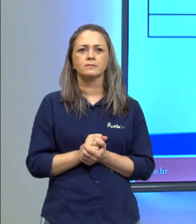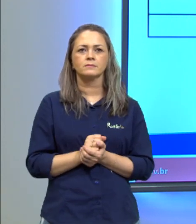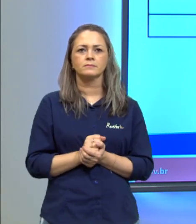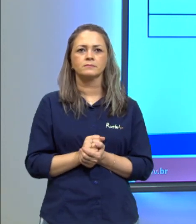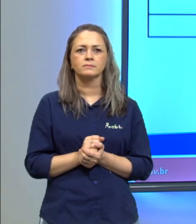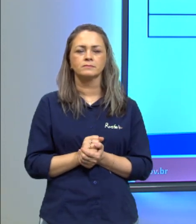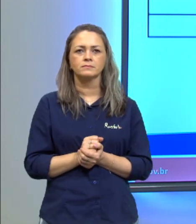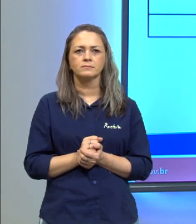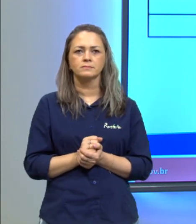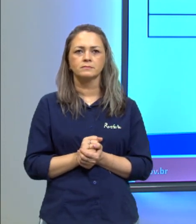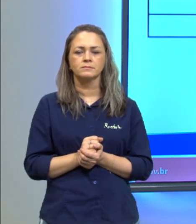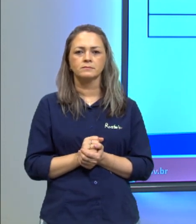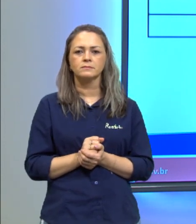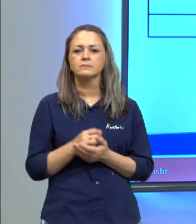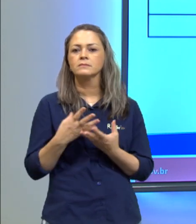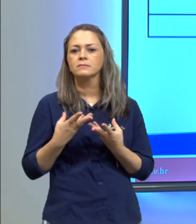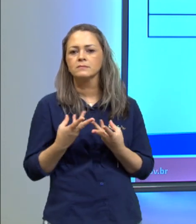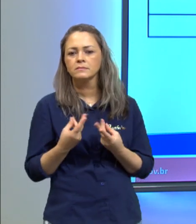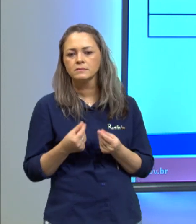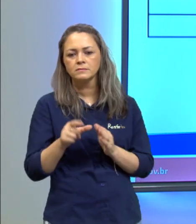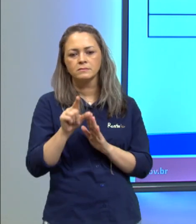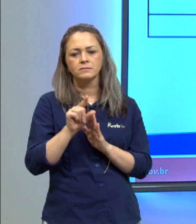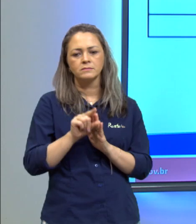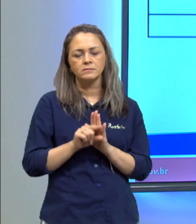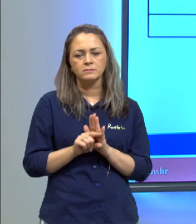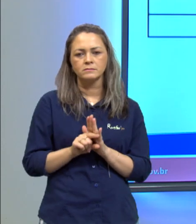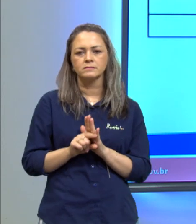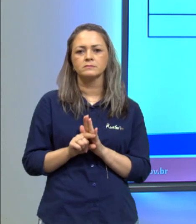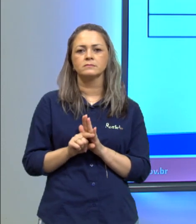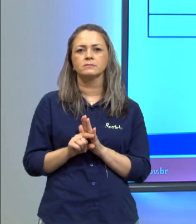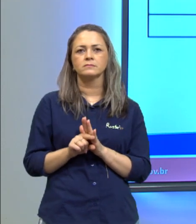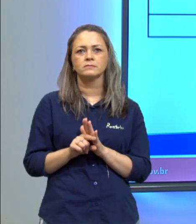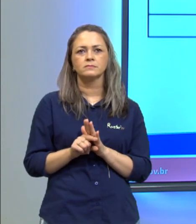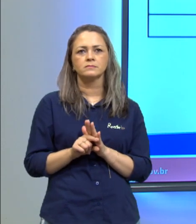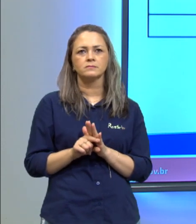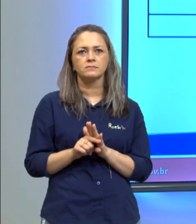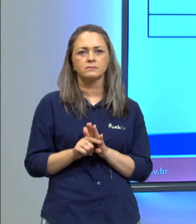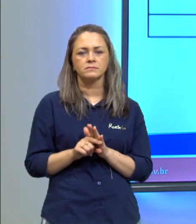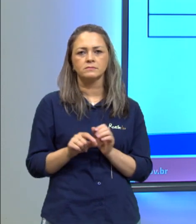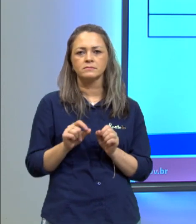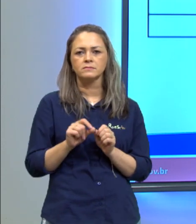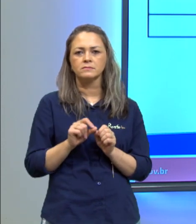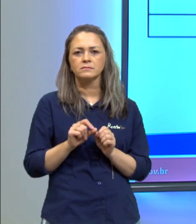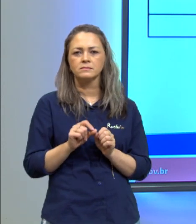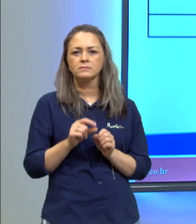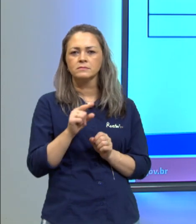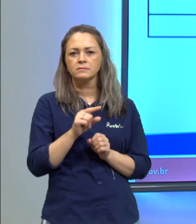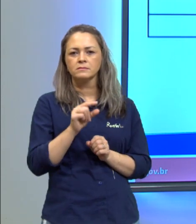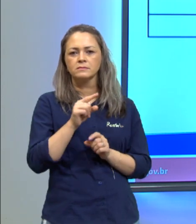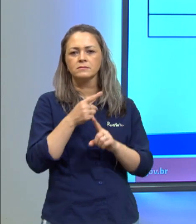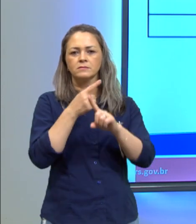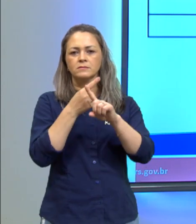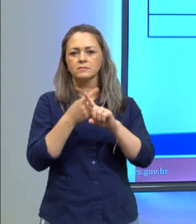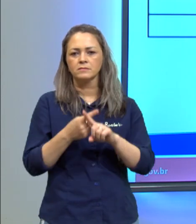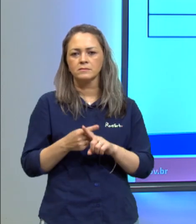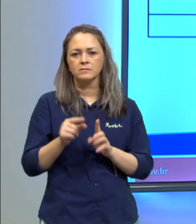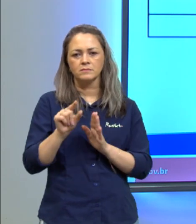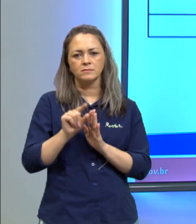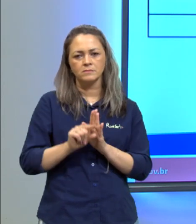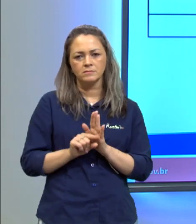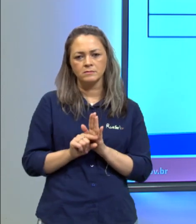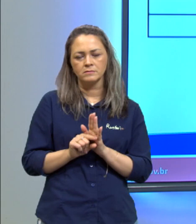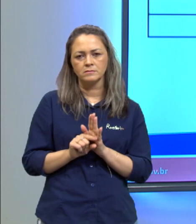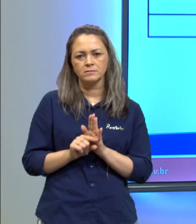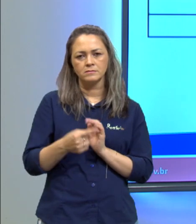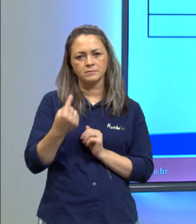o fator de redução como ele está reduzindo esse fator que eu multiplico é um fator menor do